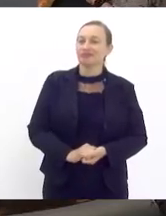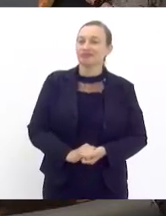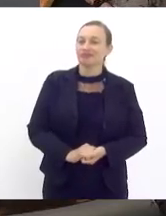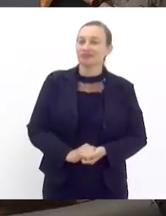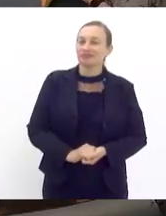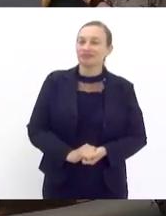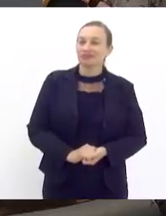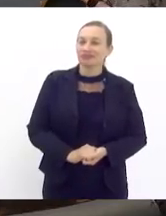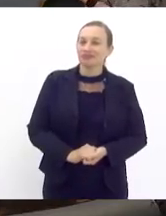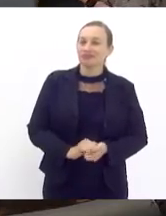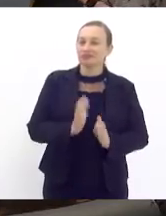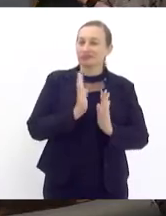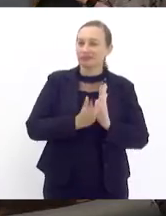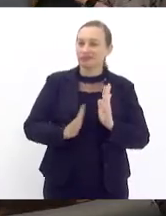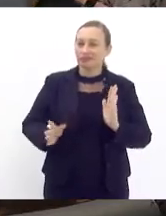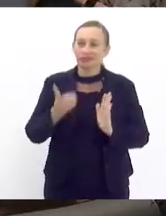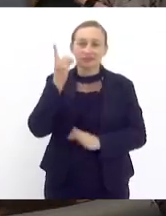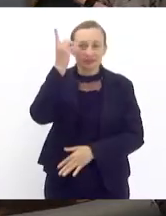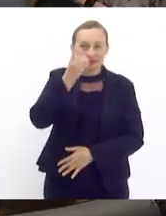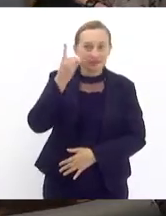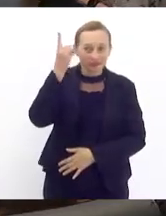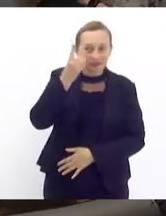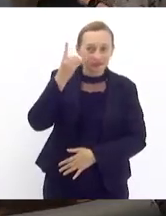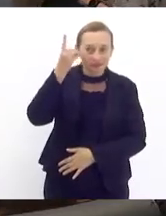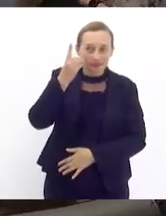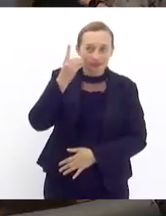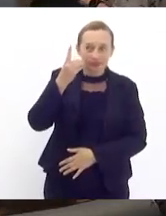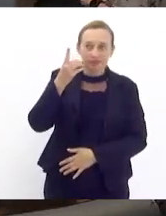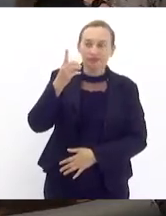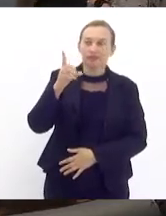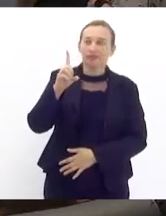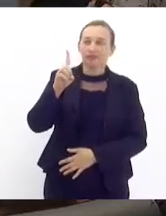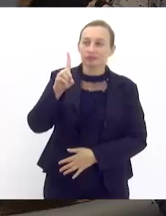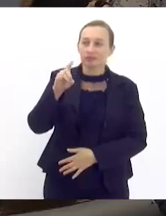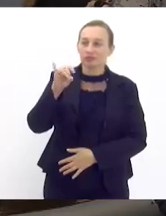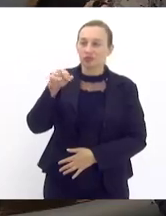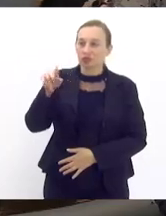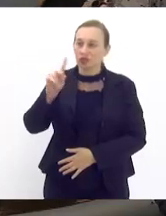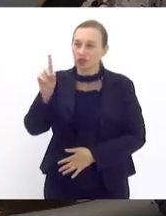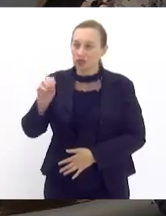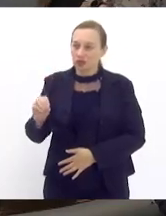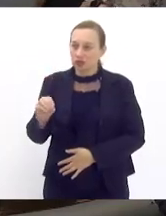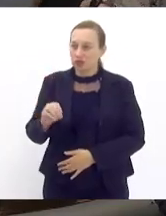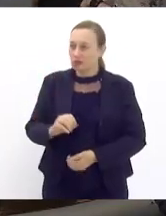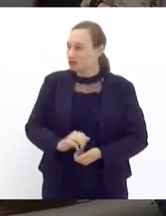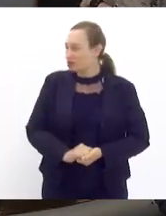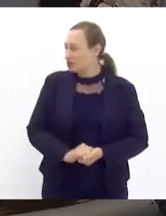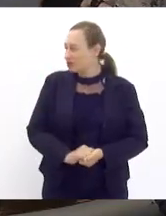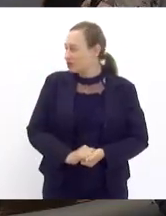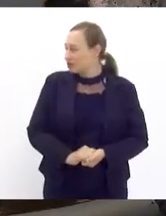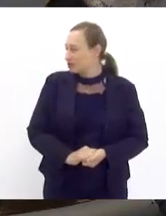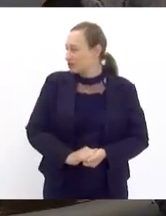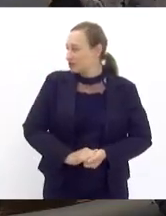Pela ordem aí, deputado Dionísio Lins, nosso eterno Meu querido companheiro,